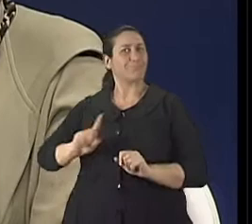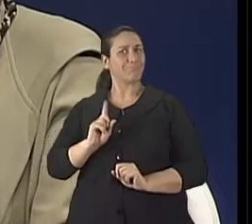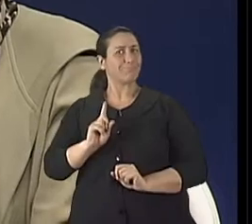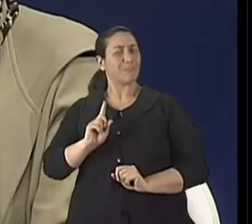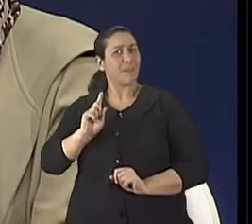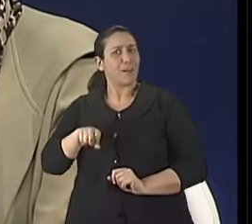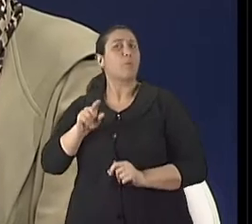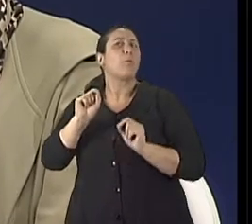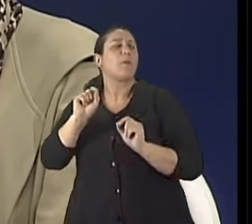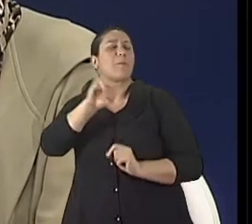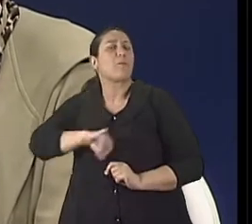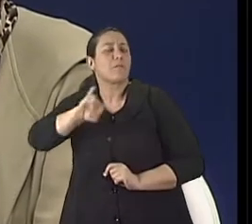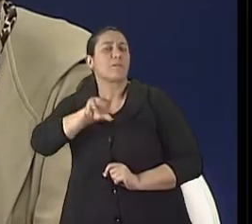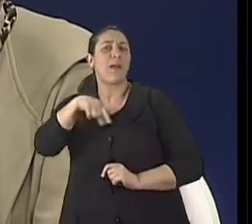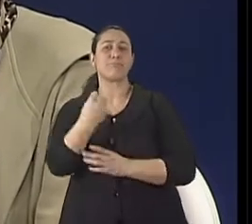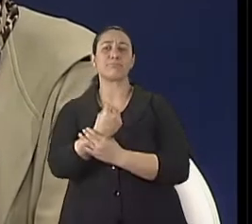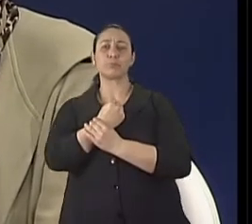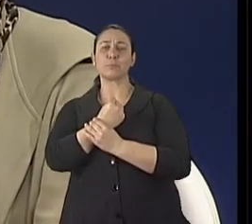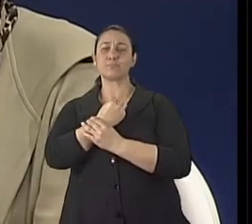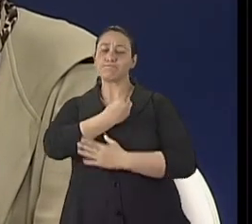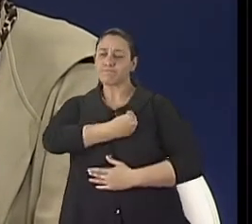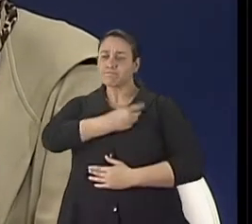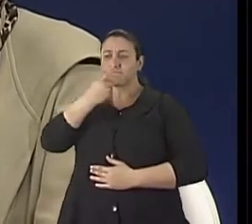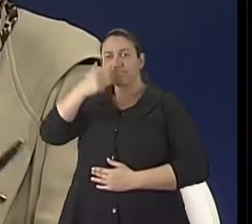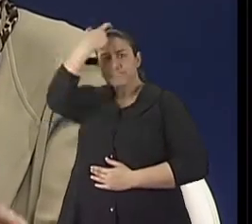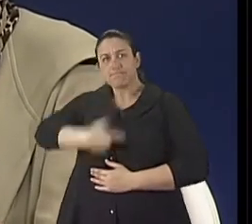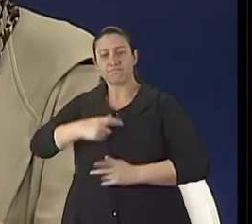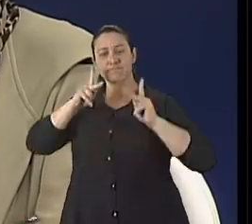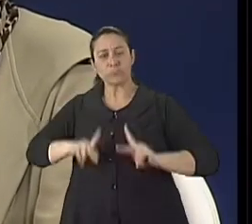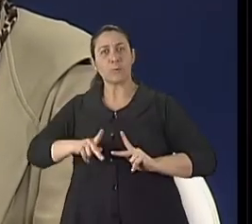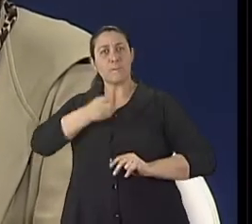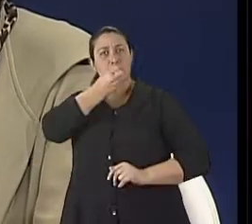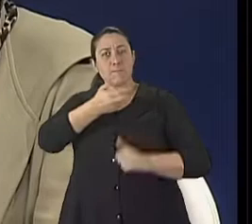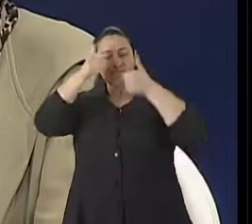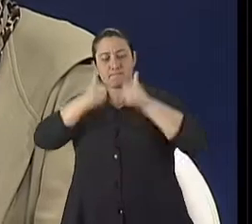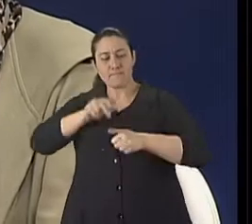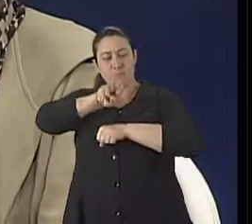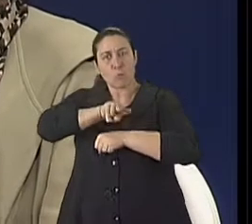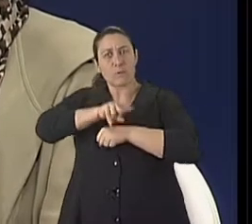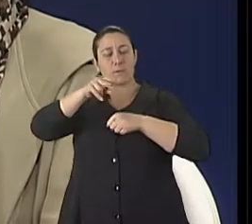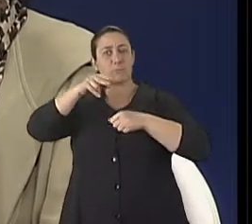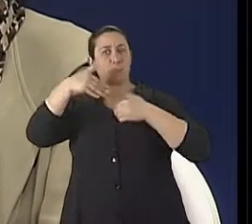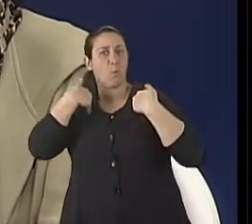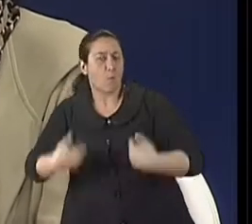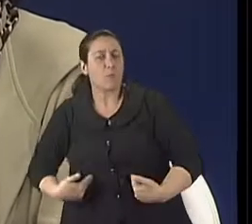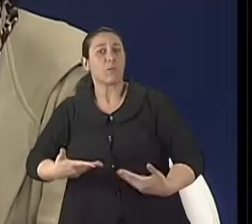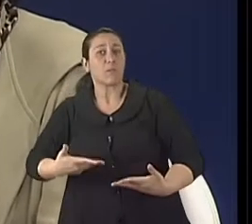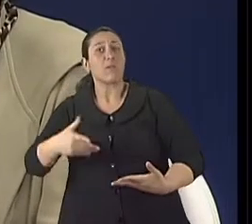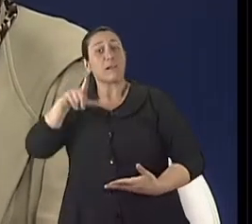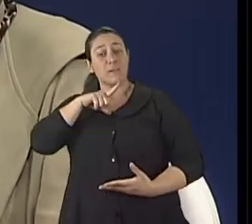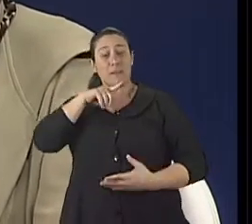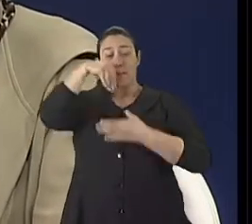segurança é um aspecto fundamental e essa segurança, tanto dentro como fora de casa, né? Sobre esses dois